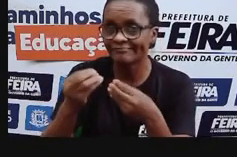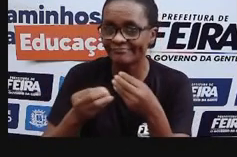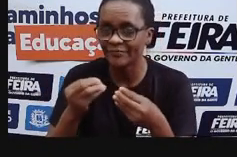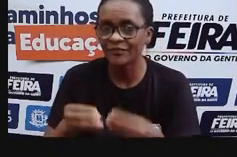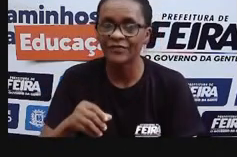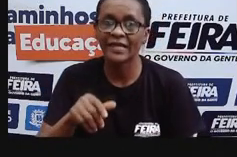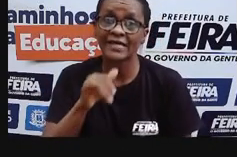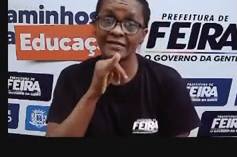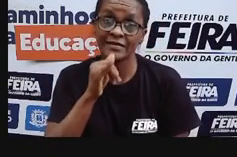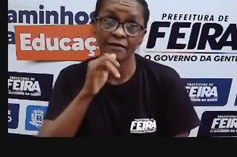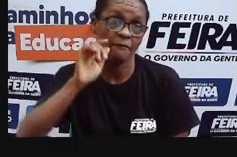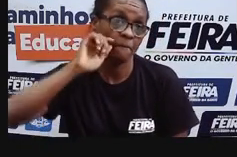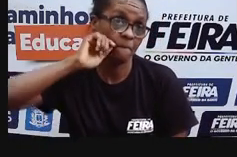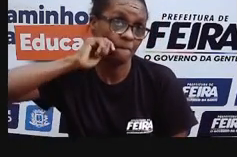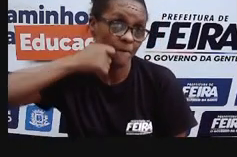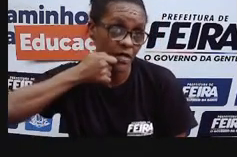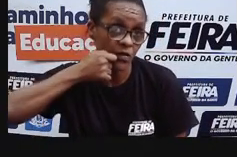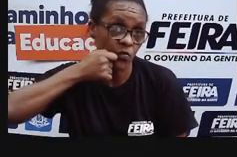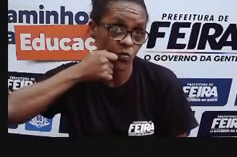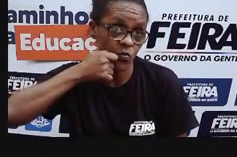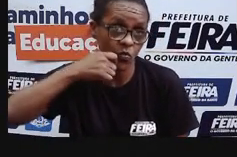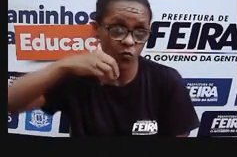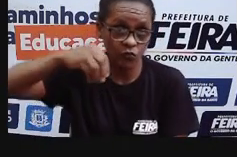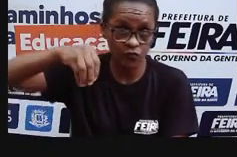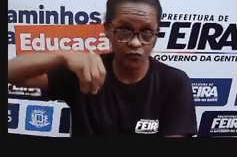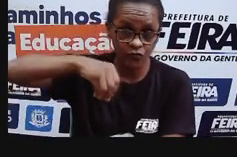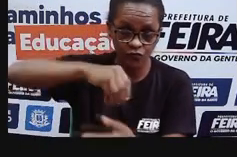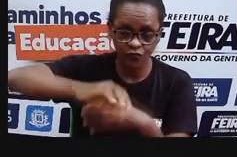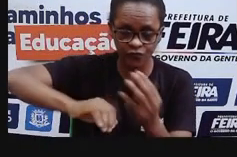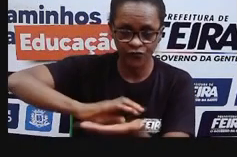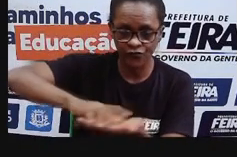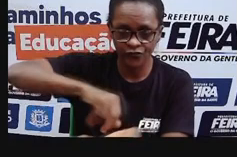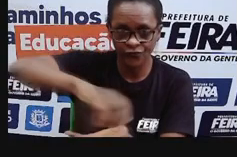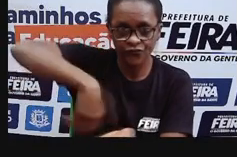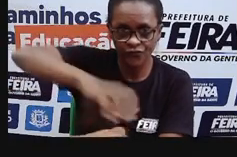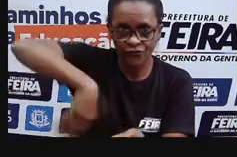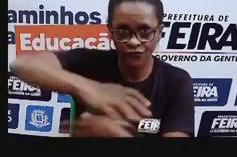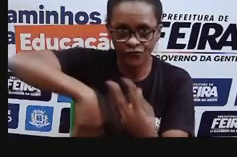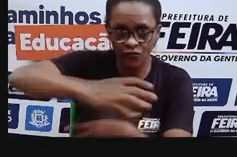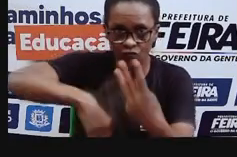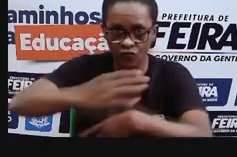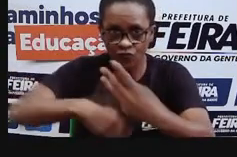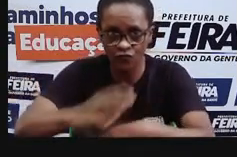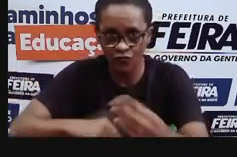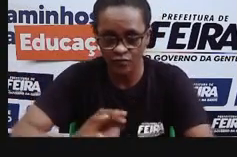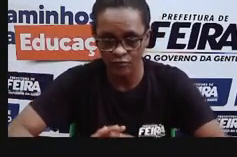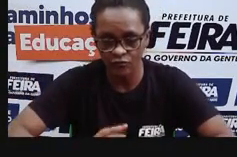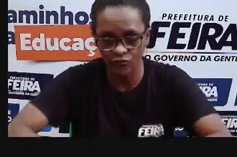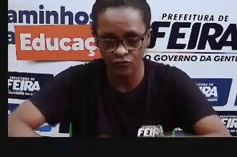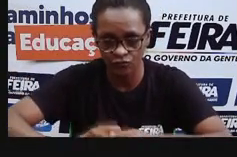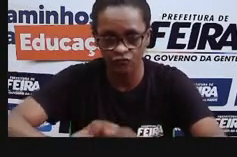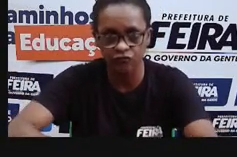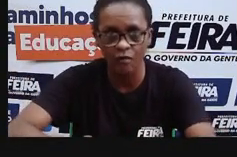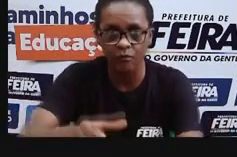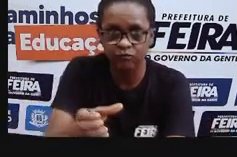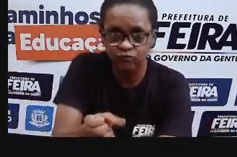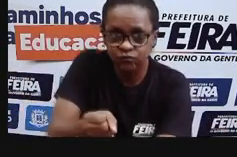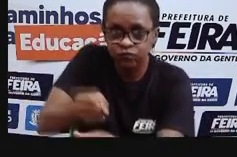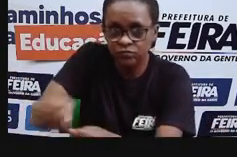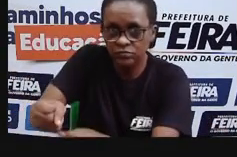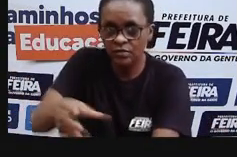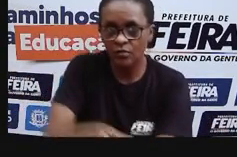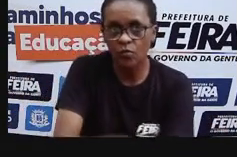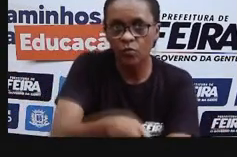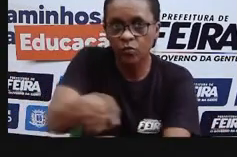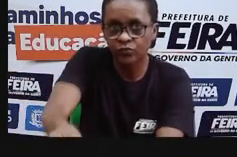quando a gente forma... O que é o fermento biológico? O é o fermento do pão? É uma levedura, né? É um